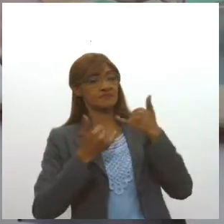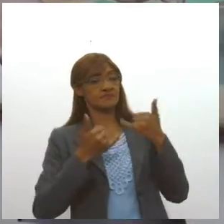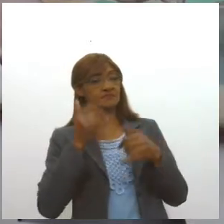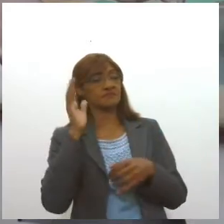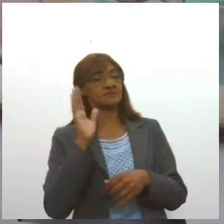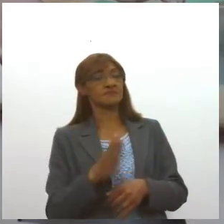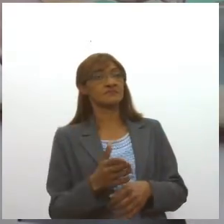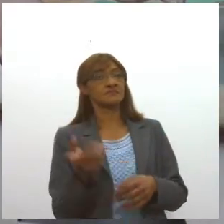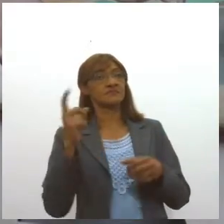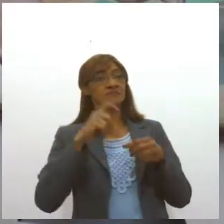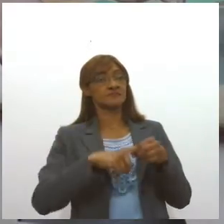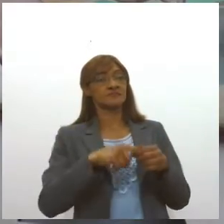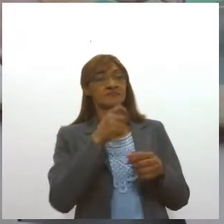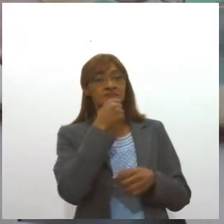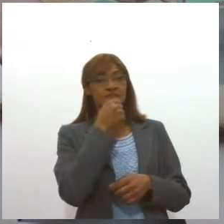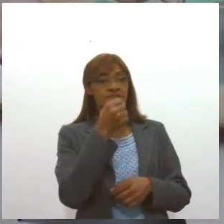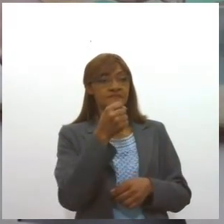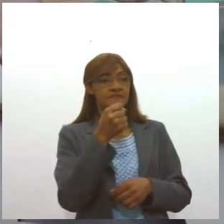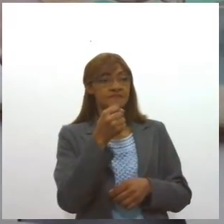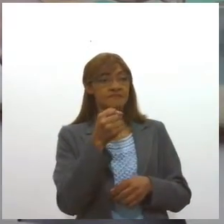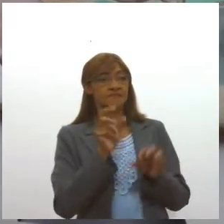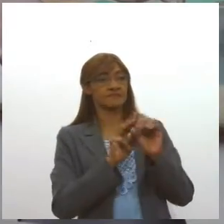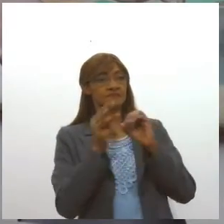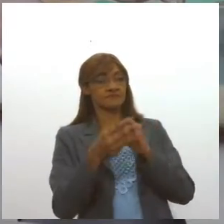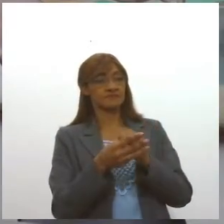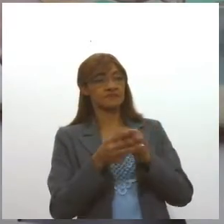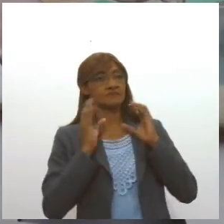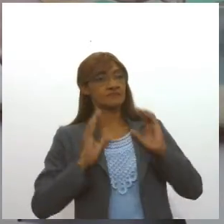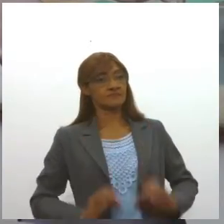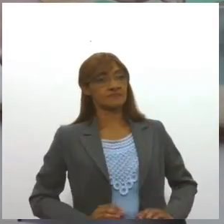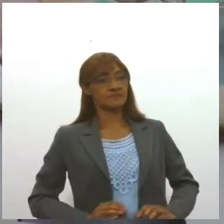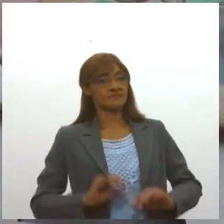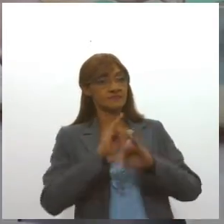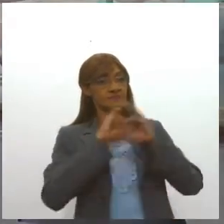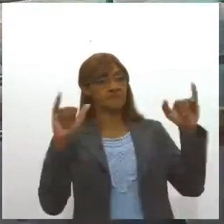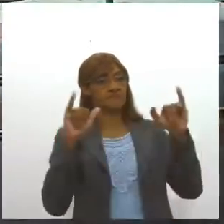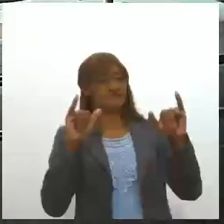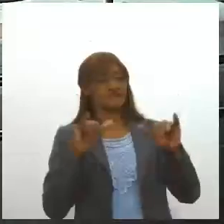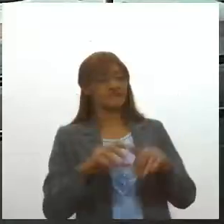A gente volta então para o estúdio. TV Alesi, cidadania e informação.